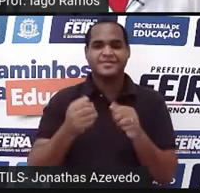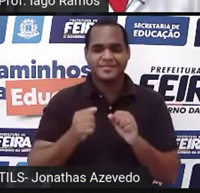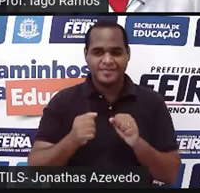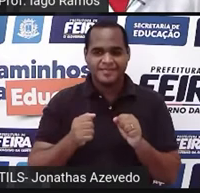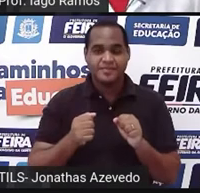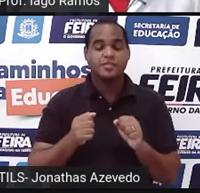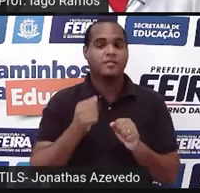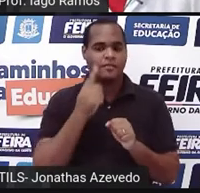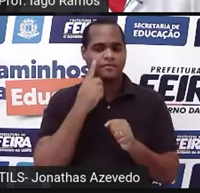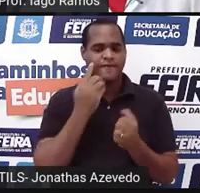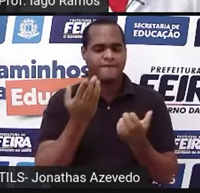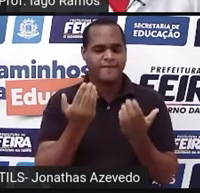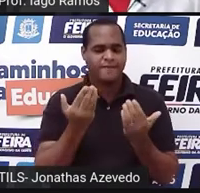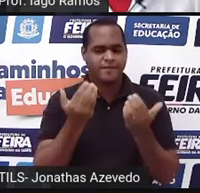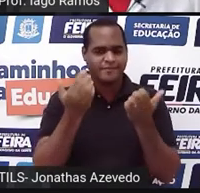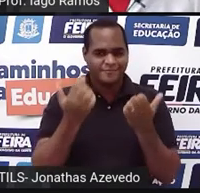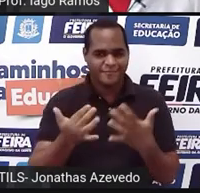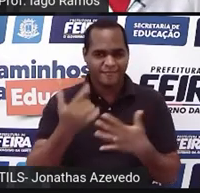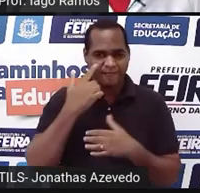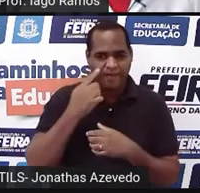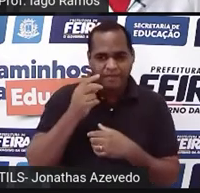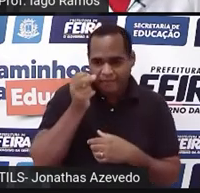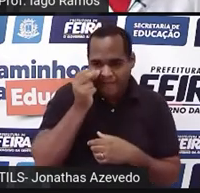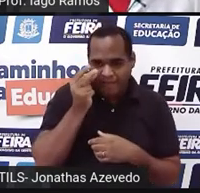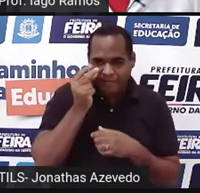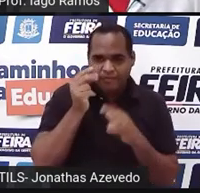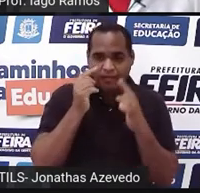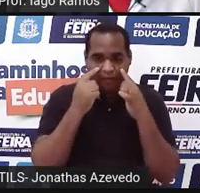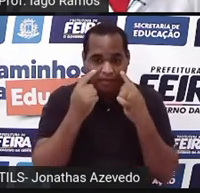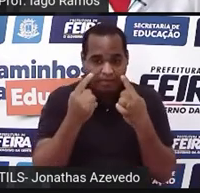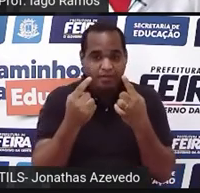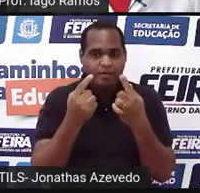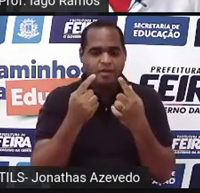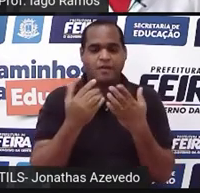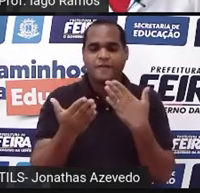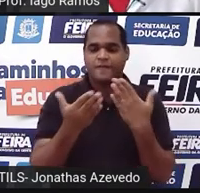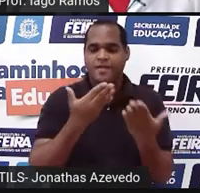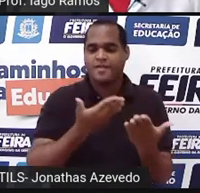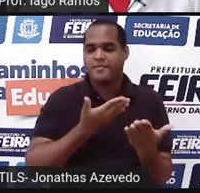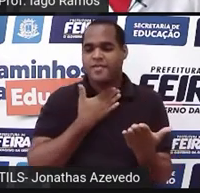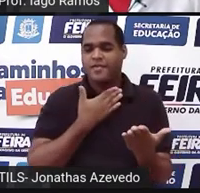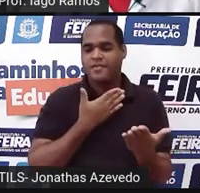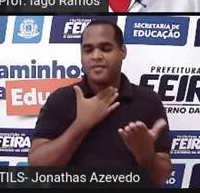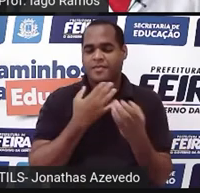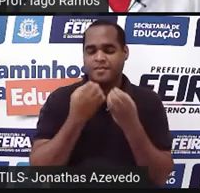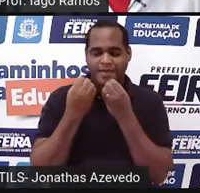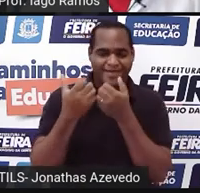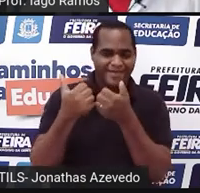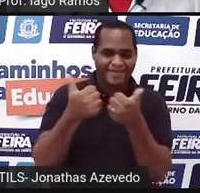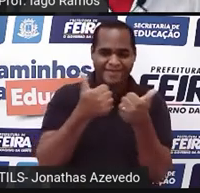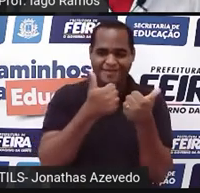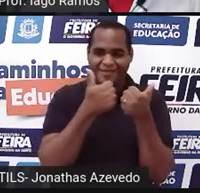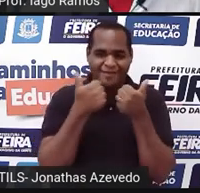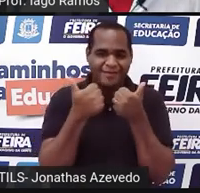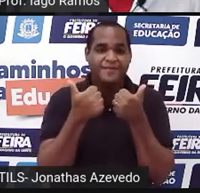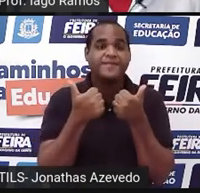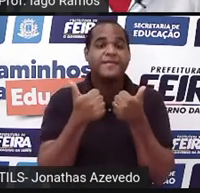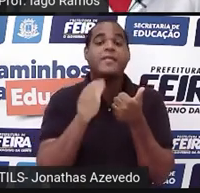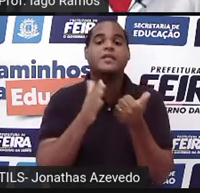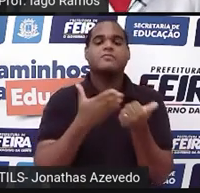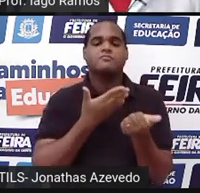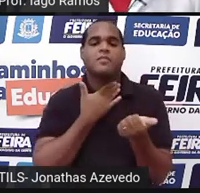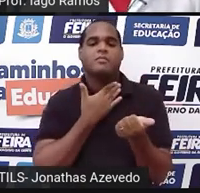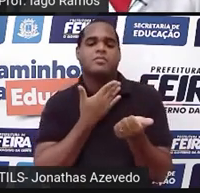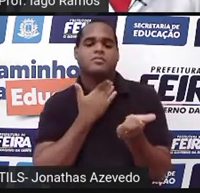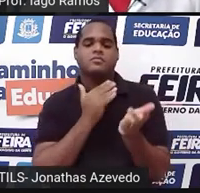Vem, porque agora fica ligado, fica ligada que o papo vai ser massa, né? E esse papo